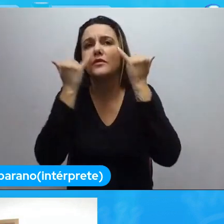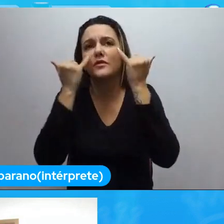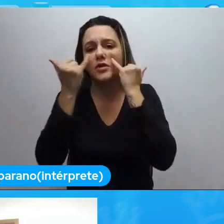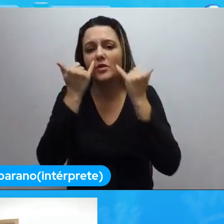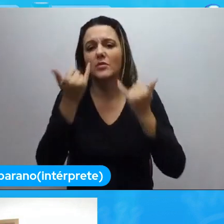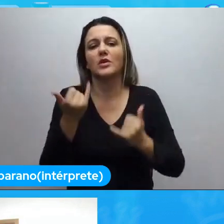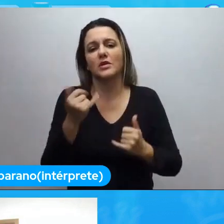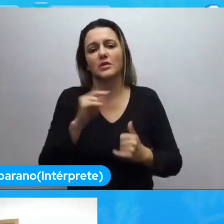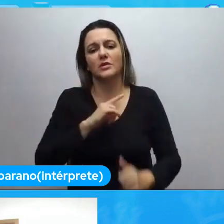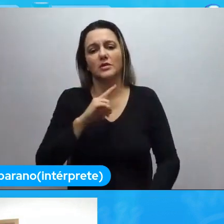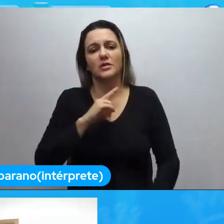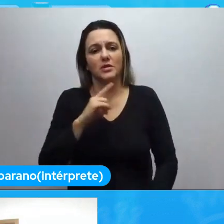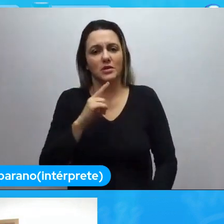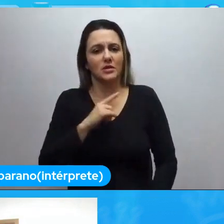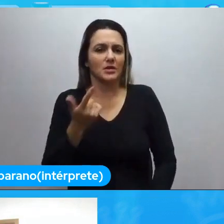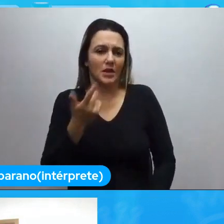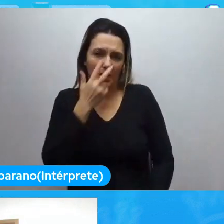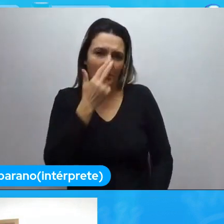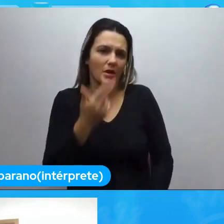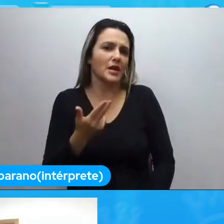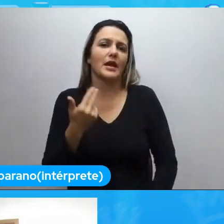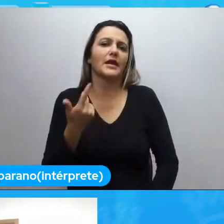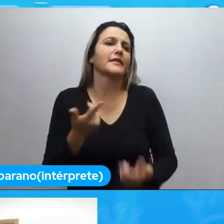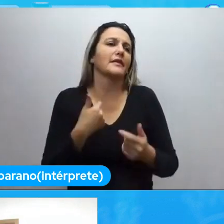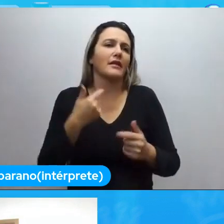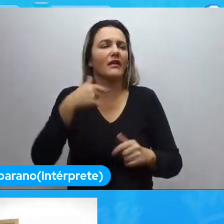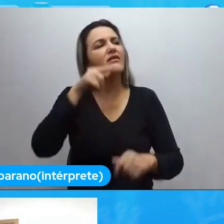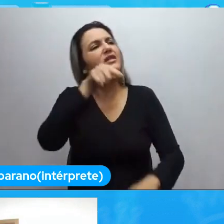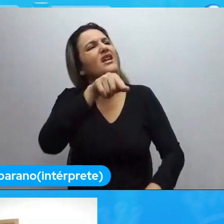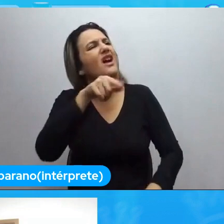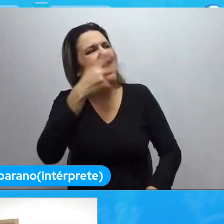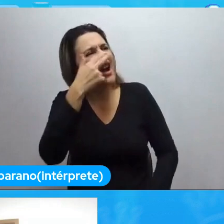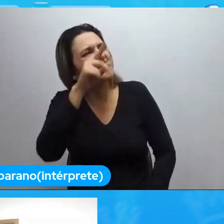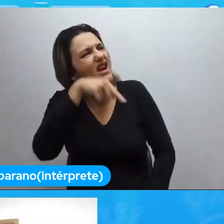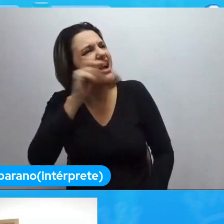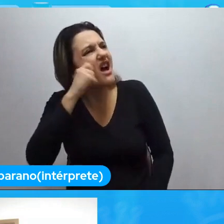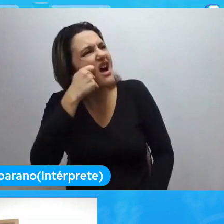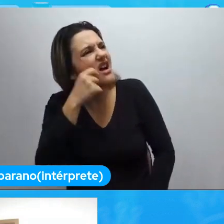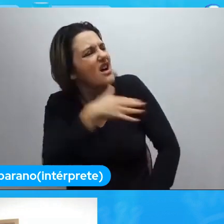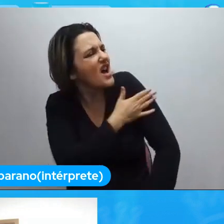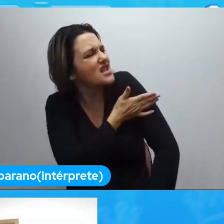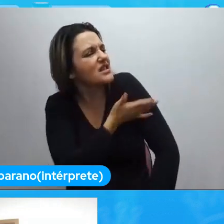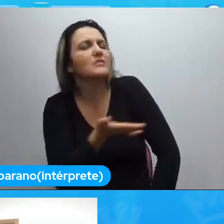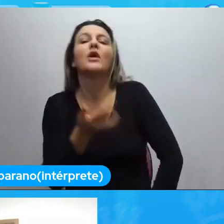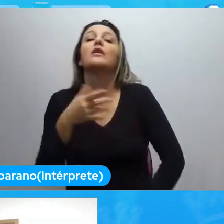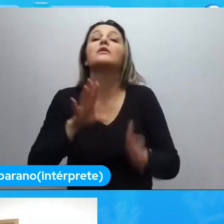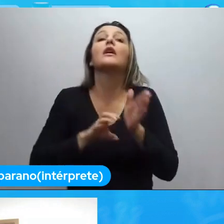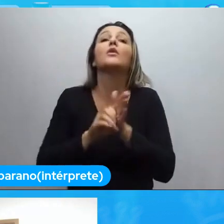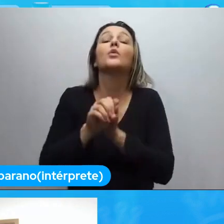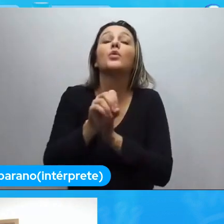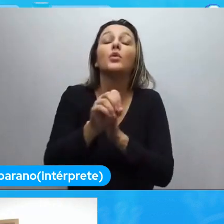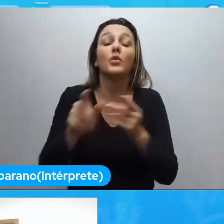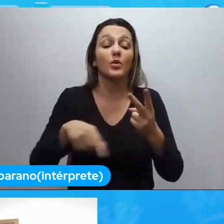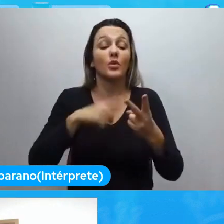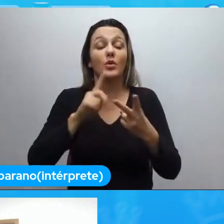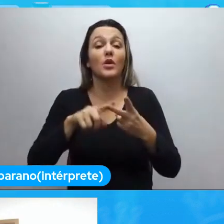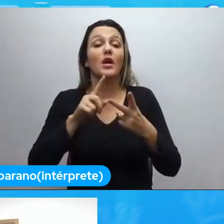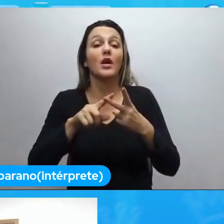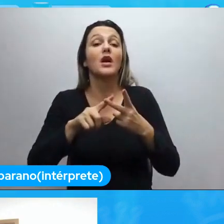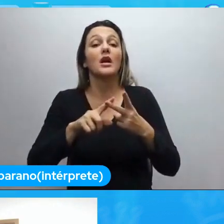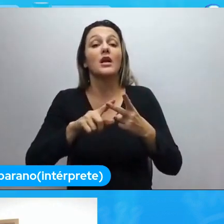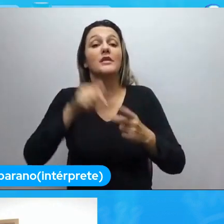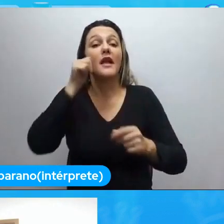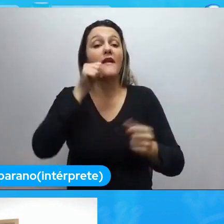pegando a pessoa e fazendo enciclopédia. Olha, o que você acha que isso aqui é racismo? Perguntando a pessoa negra. Tem o Google, tem feminismos plurais da